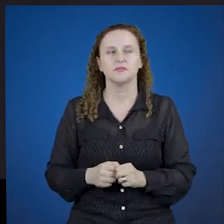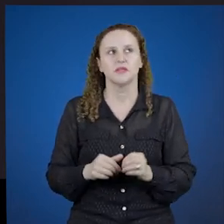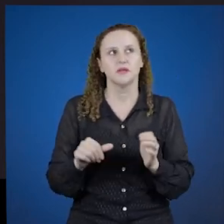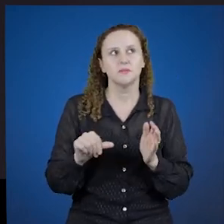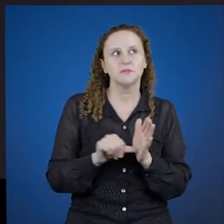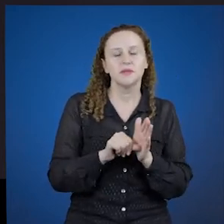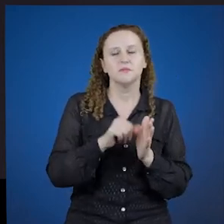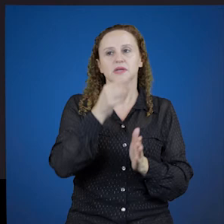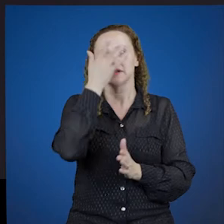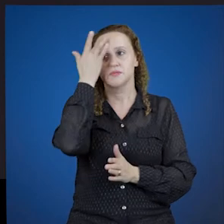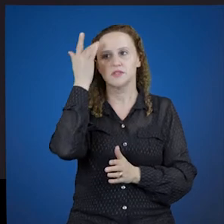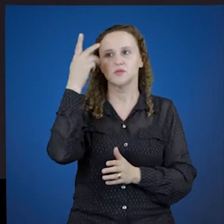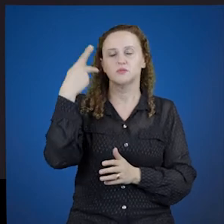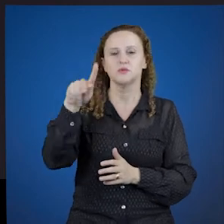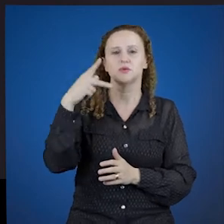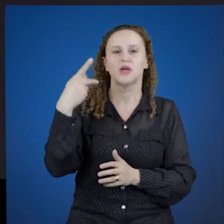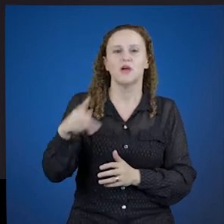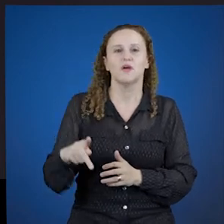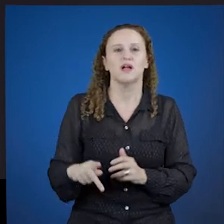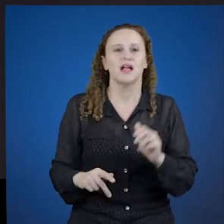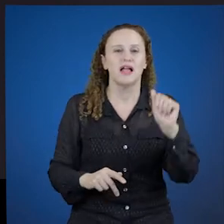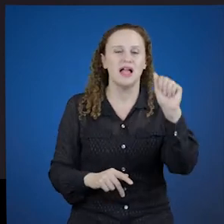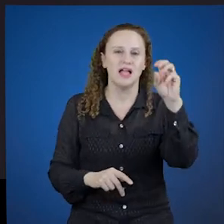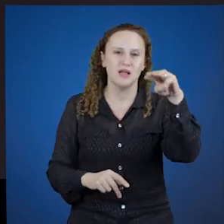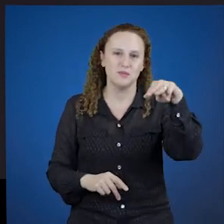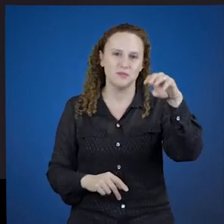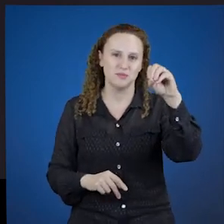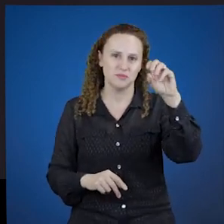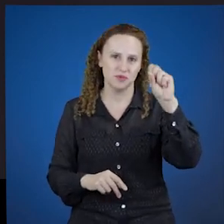Primeira pessoa do plural, amus.